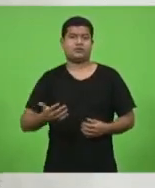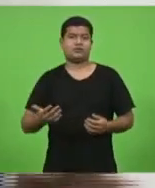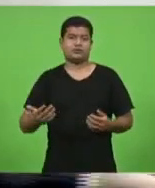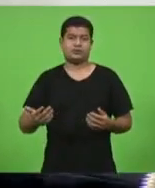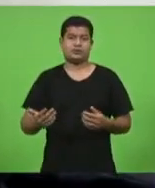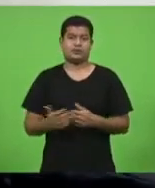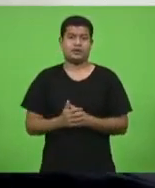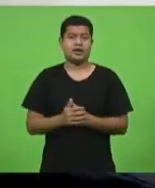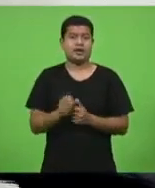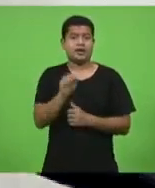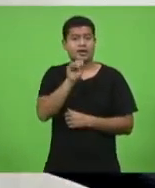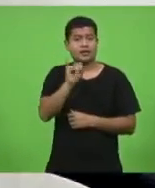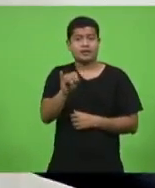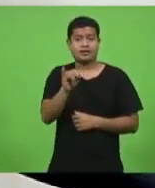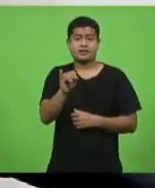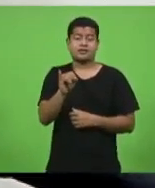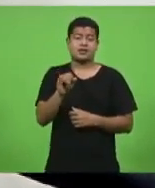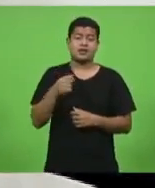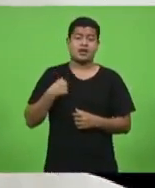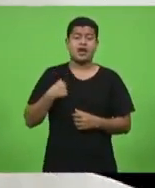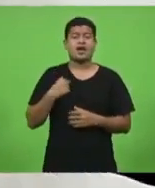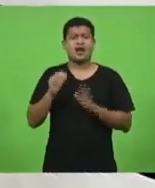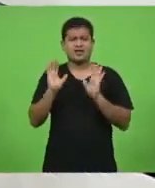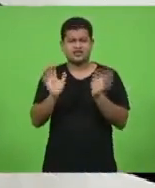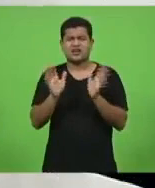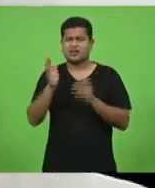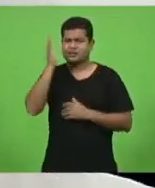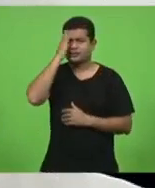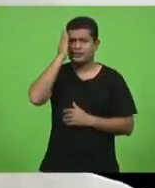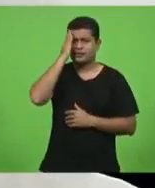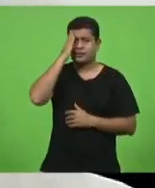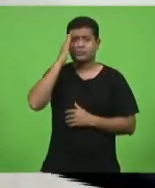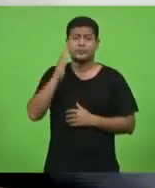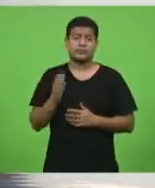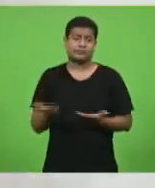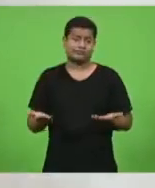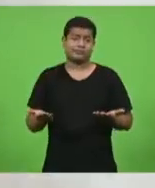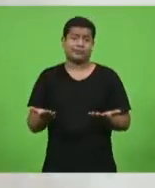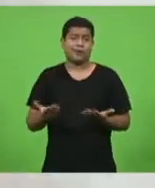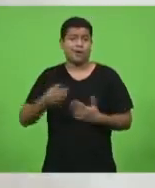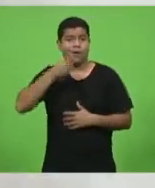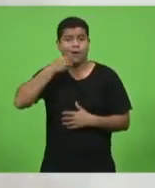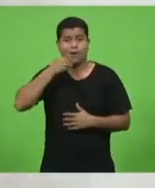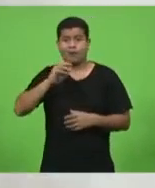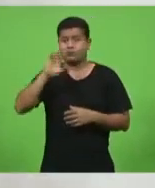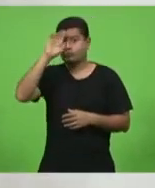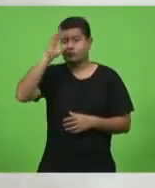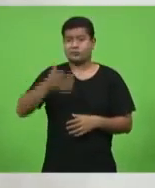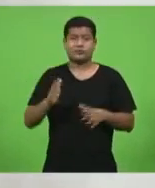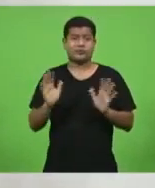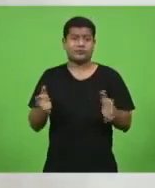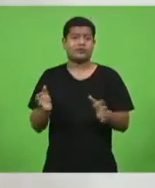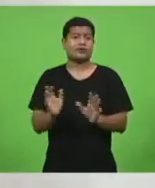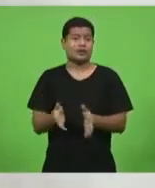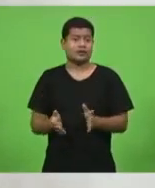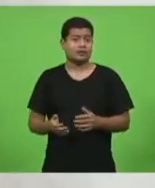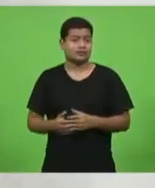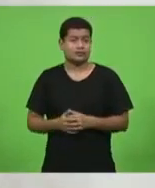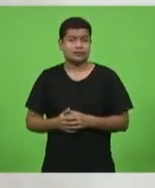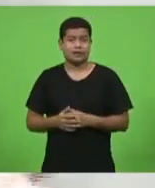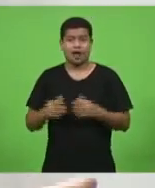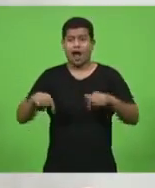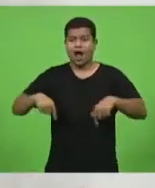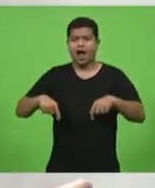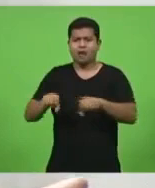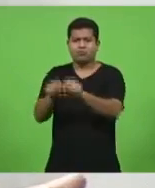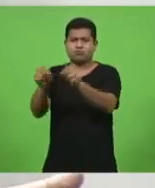Se fosse, se soubessem, já estaria resolvido. A quebradeira que nós estamos tendo aqui no Brasil é a quebradeira